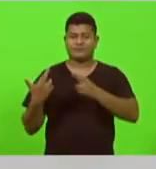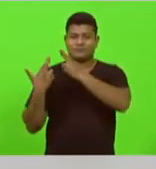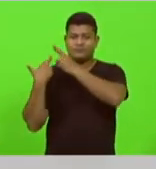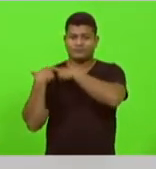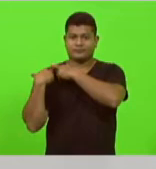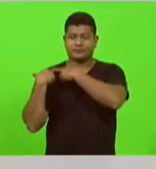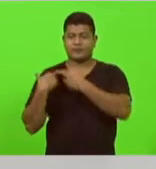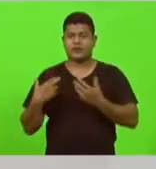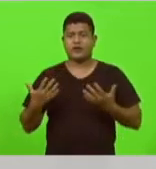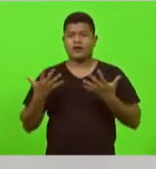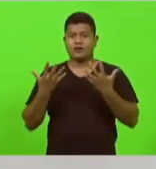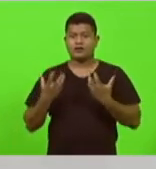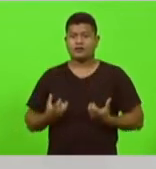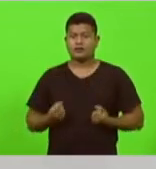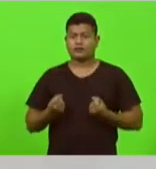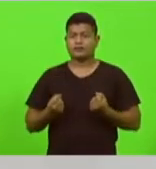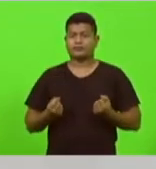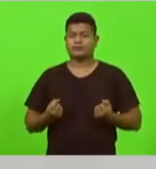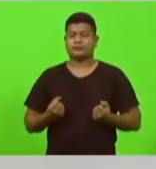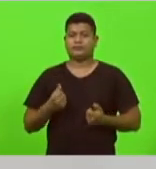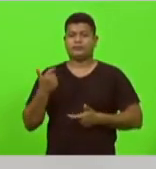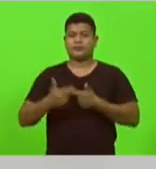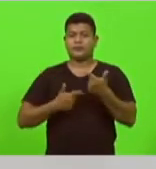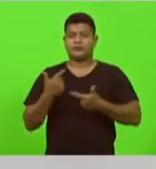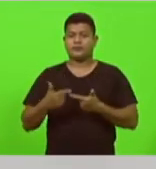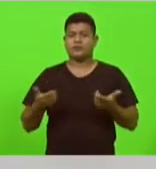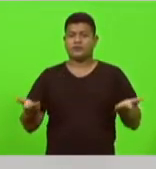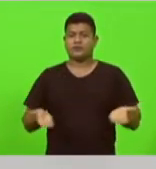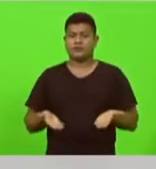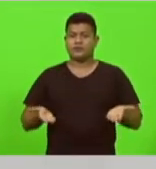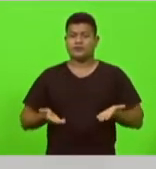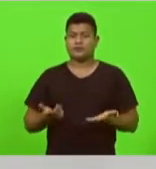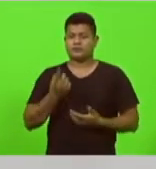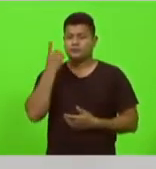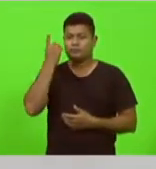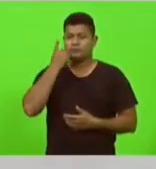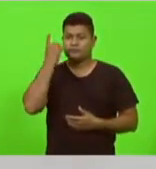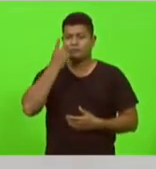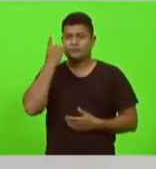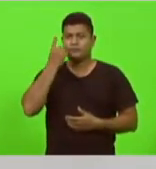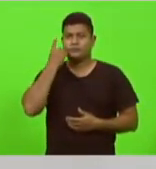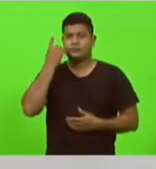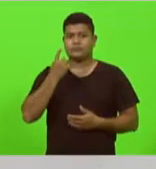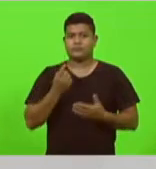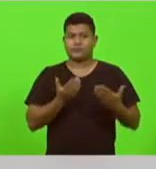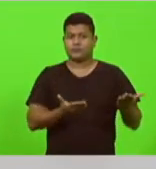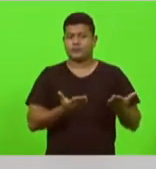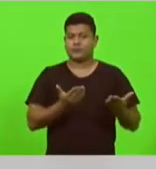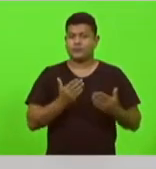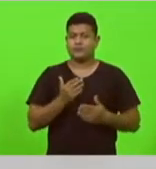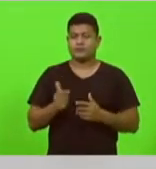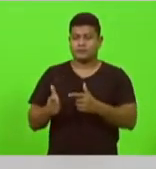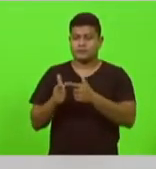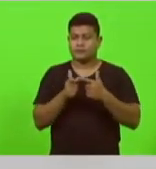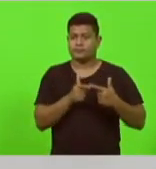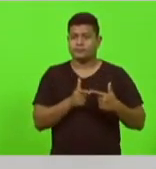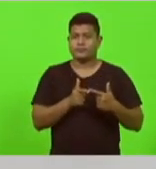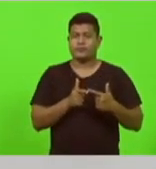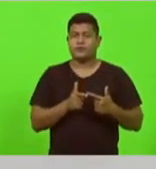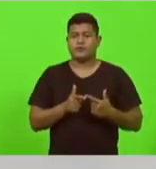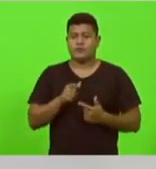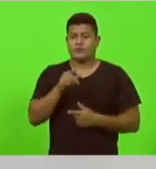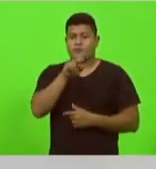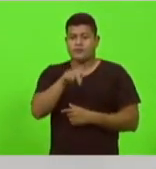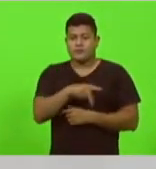hoje, na Assembleia Legislativa do Estado de Santa Catarina, esta vaga do deputado Padre Pedro Baldissera, a quem desde já agradeço